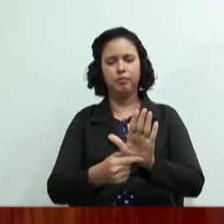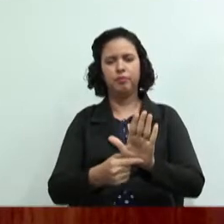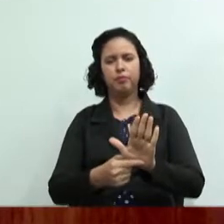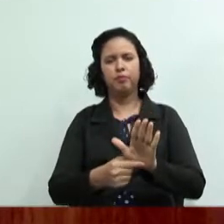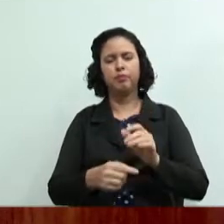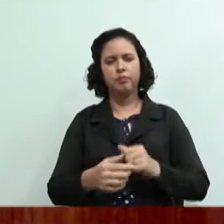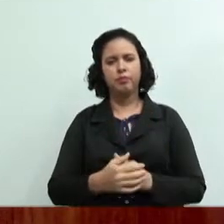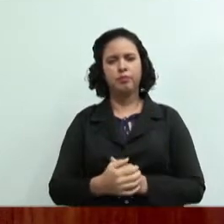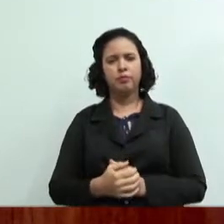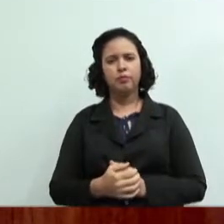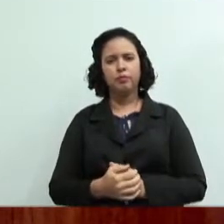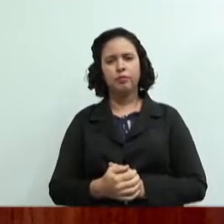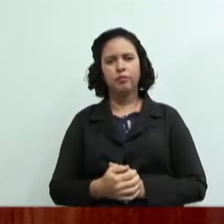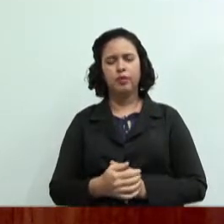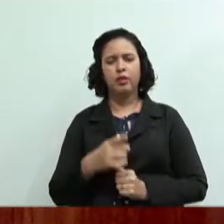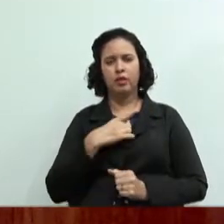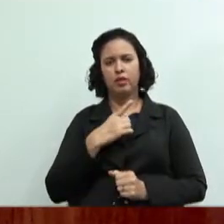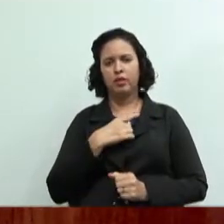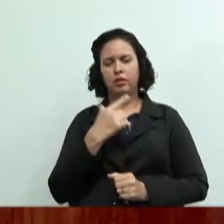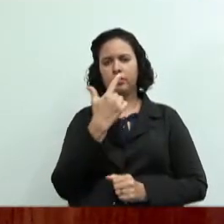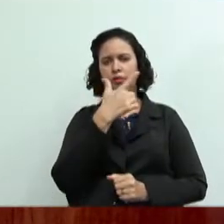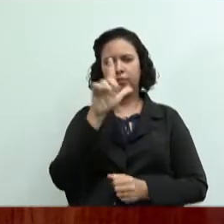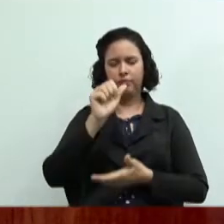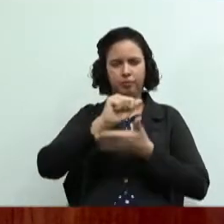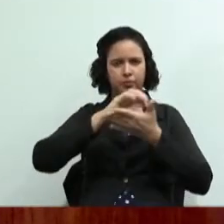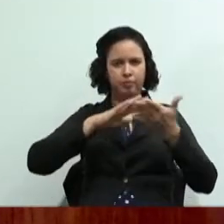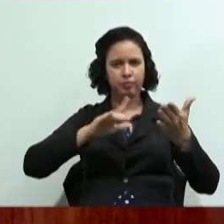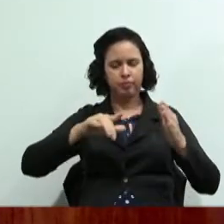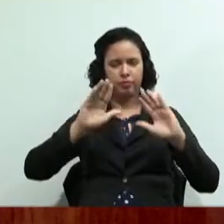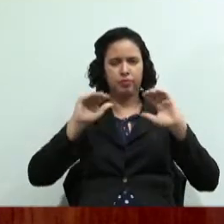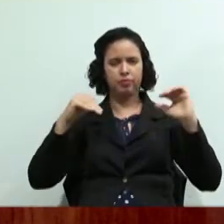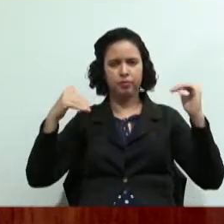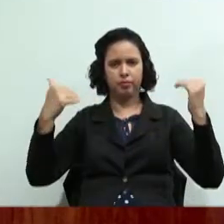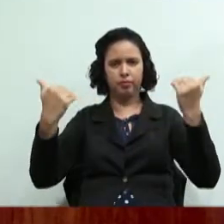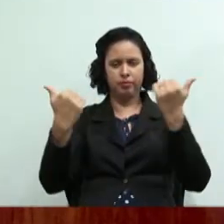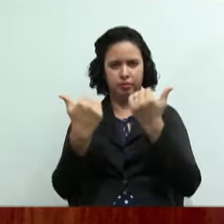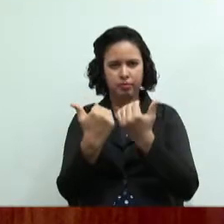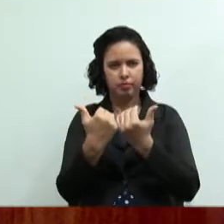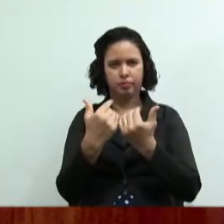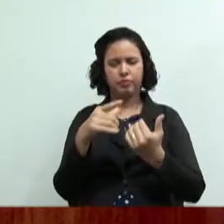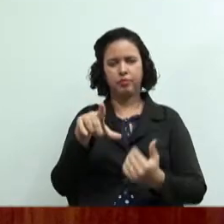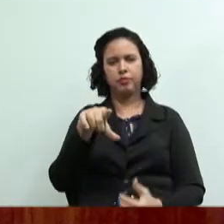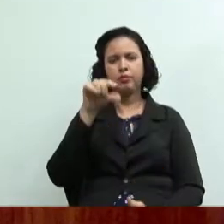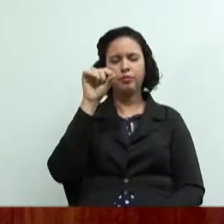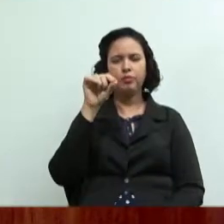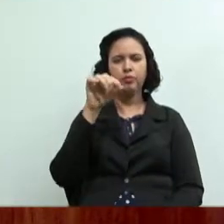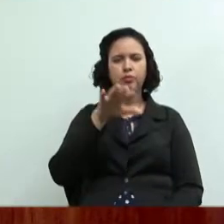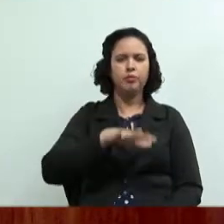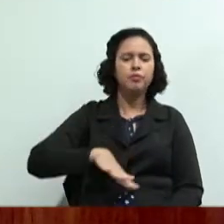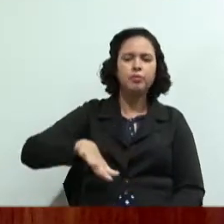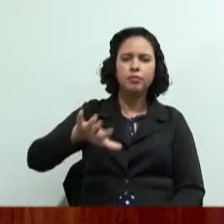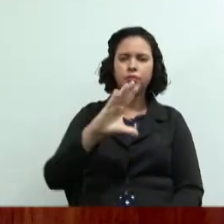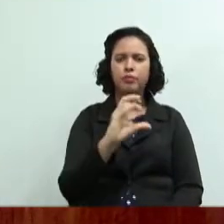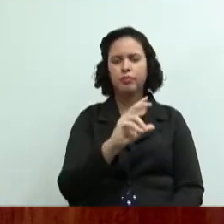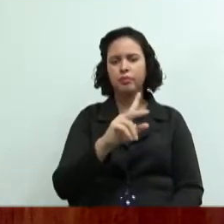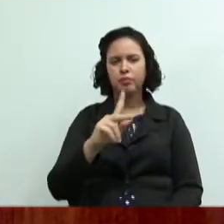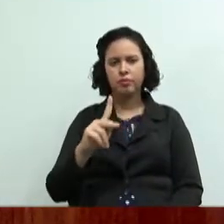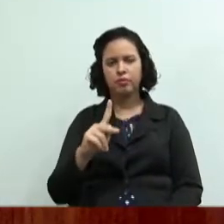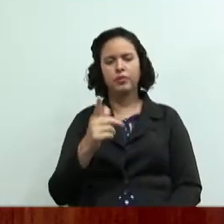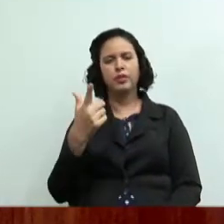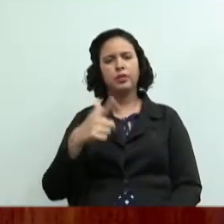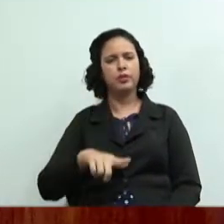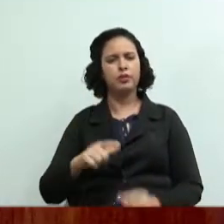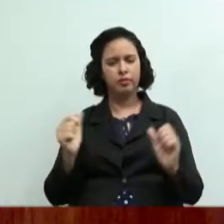uma outra atividade que é a assembleia de escolha do ramo da cooperativa depois a pesquisa então vocês vão se reunir novamente em